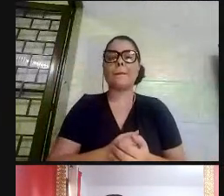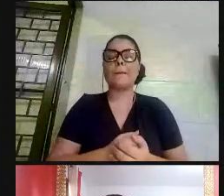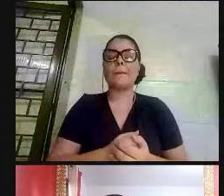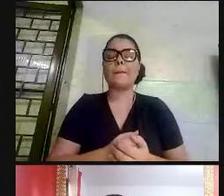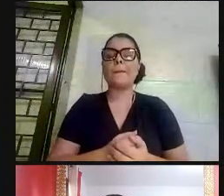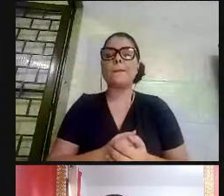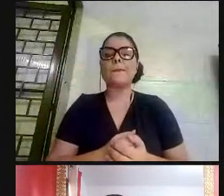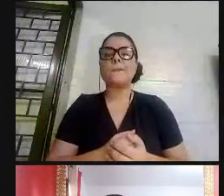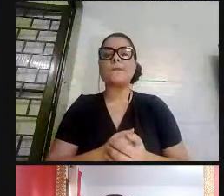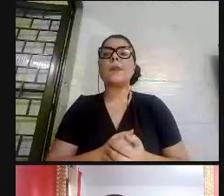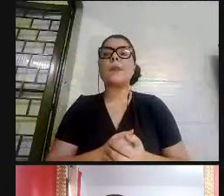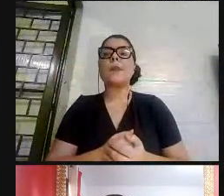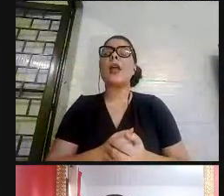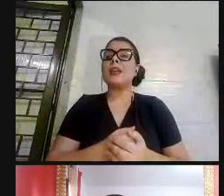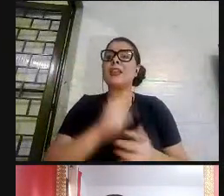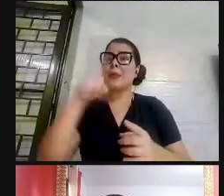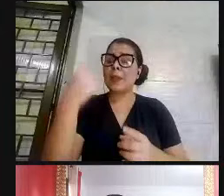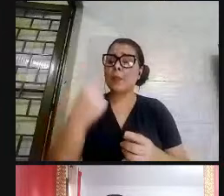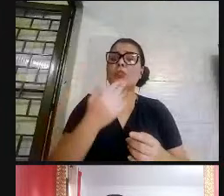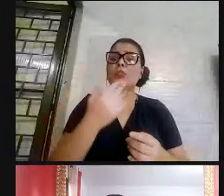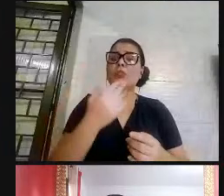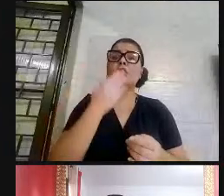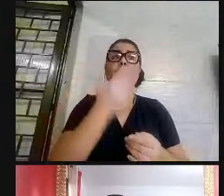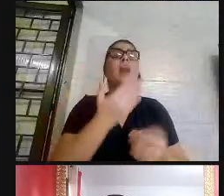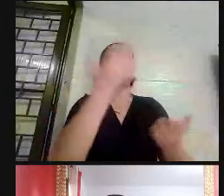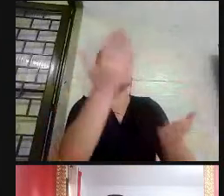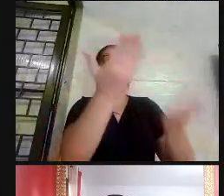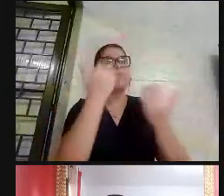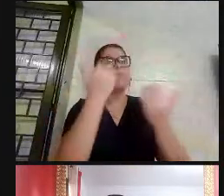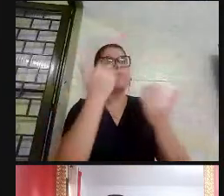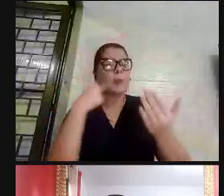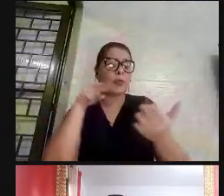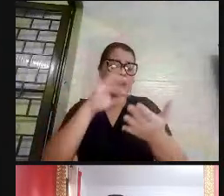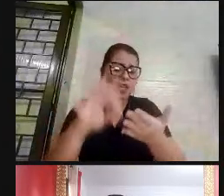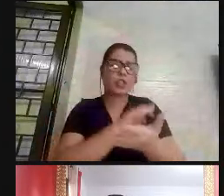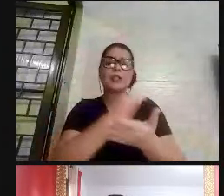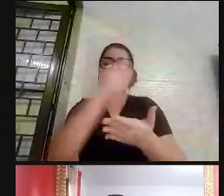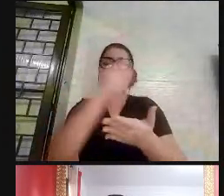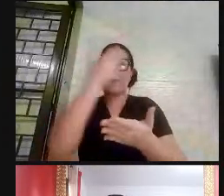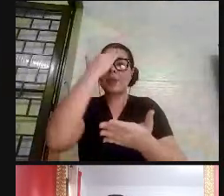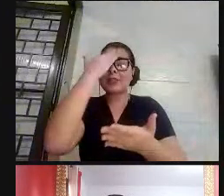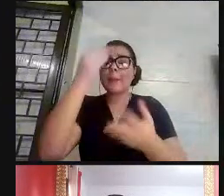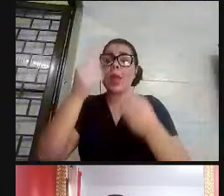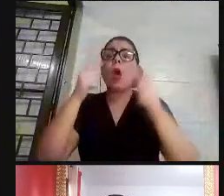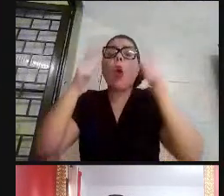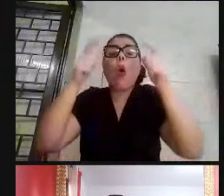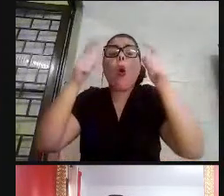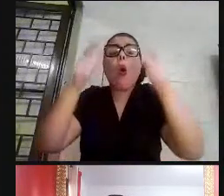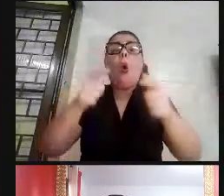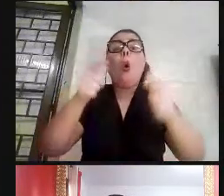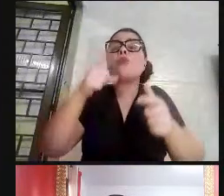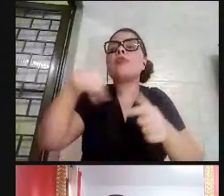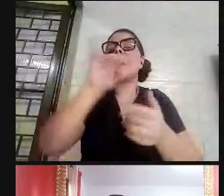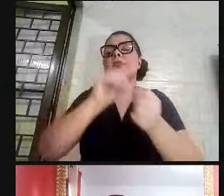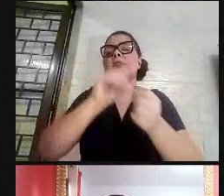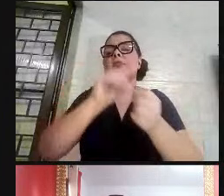saber para onde foi, para onde estão sendo direcionados. São alunos que, além das escolas